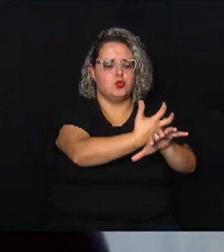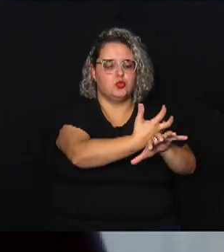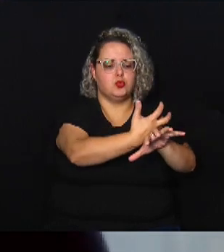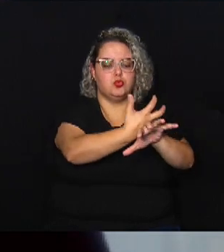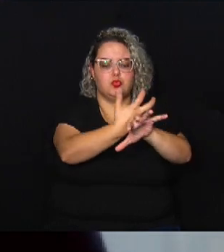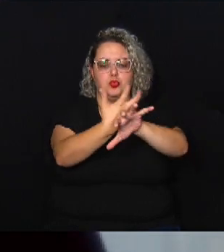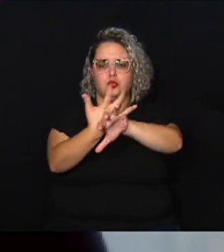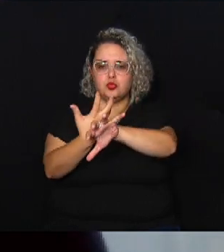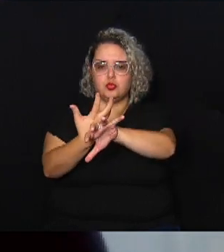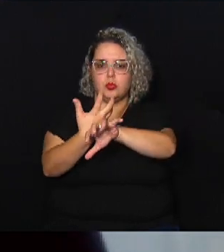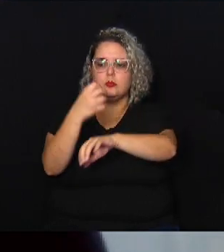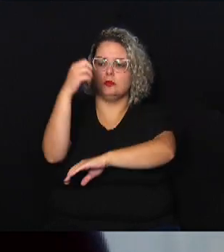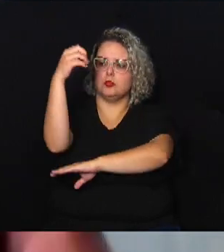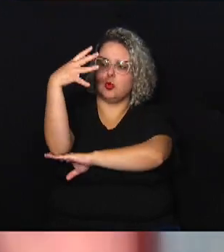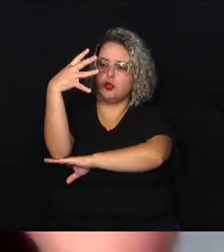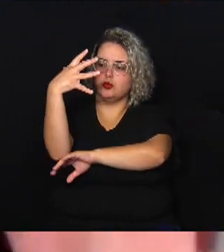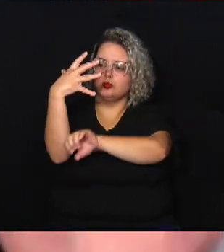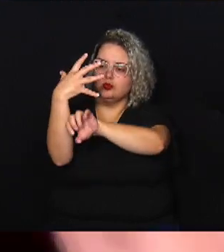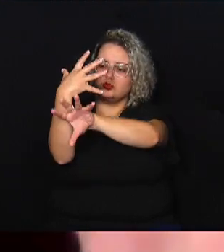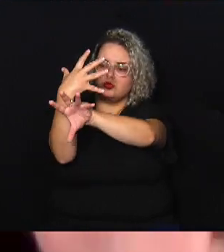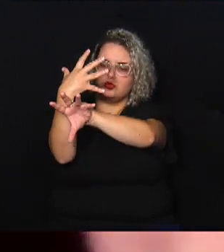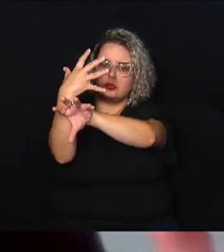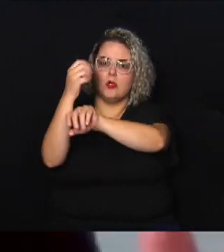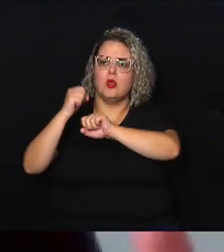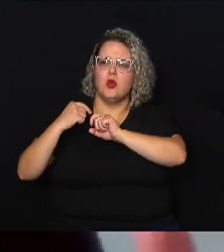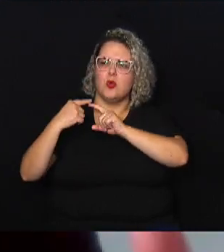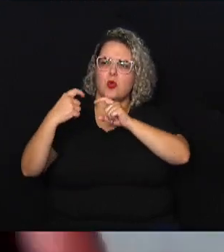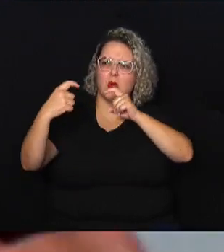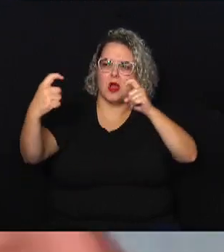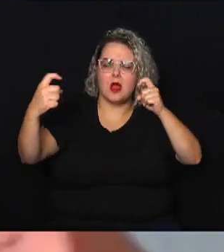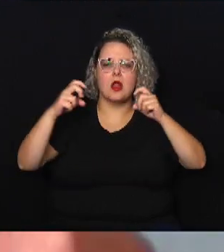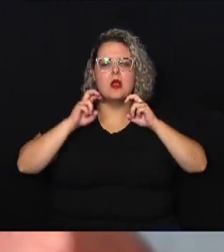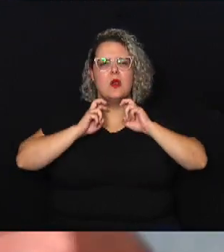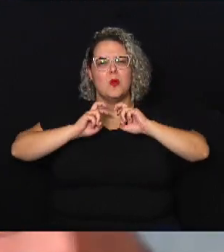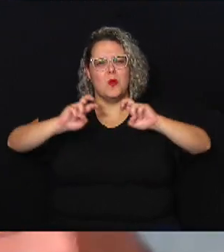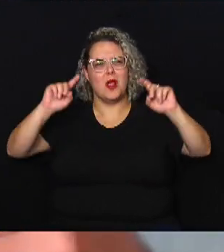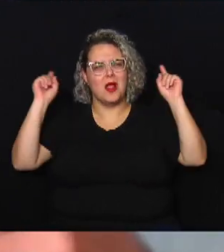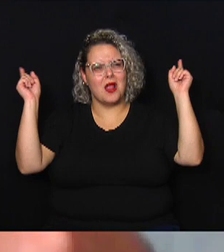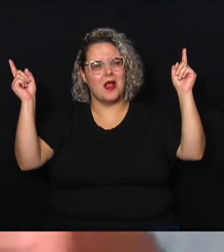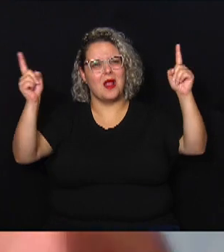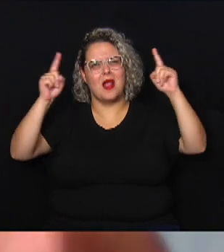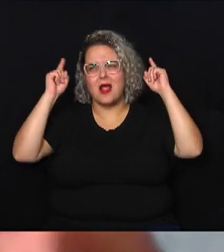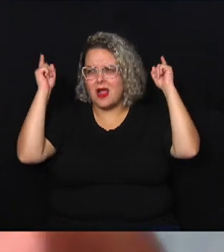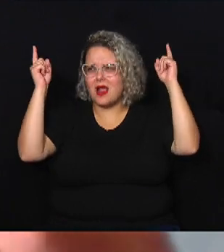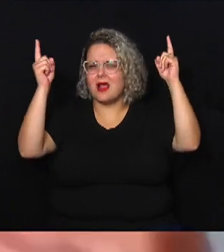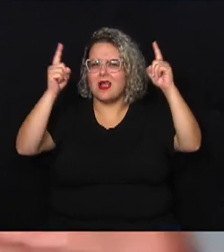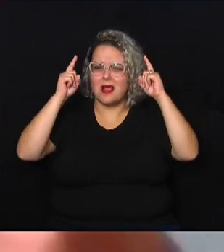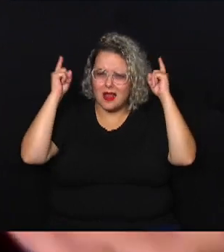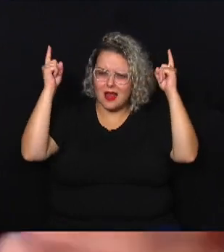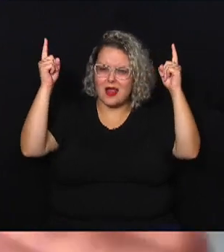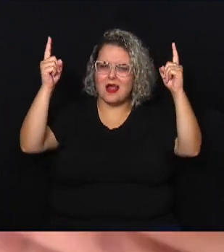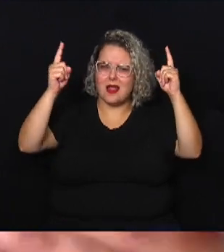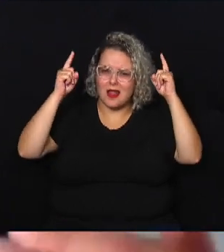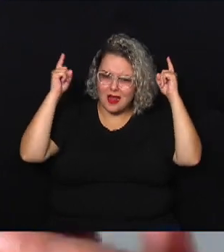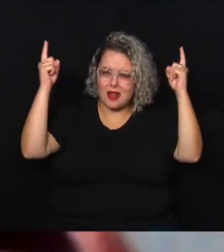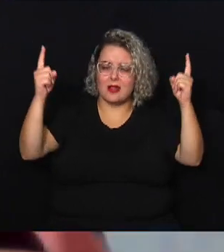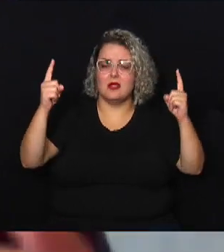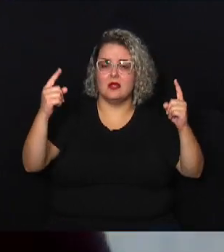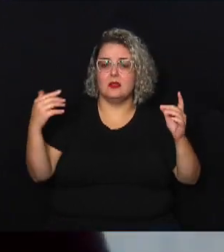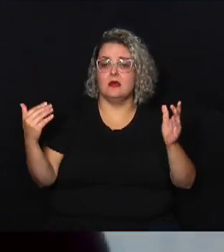com amplificador de alta potência você consegue irradiar para até 250